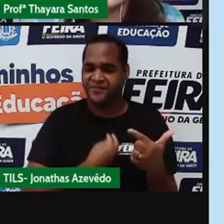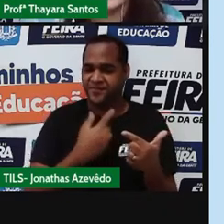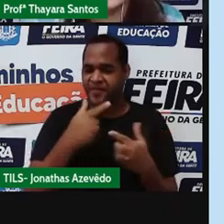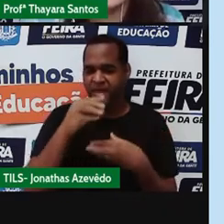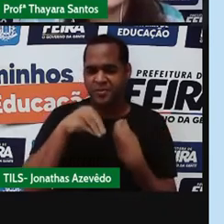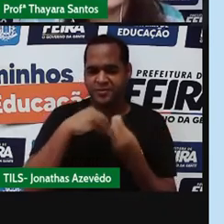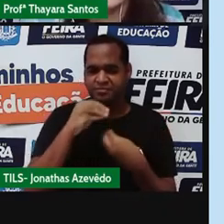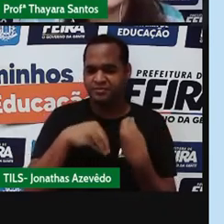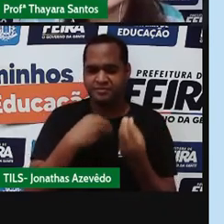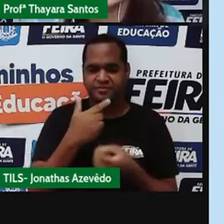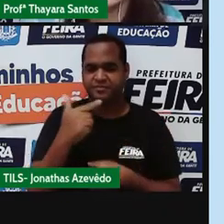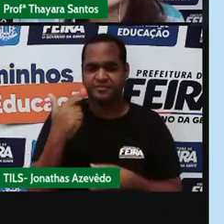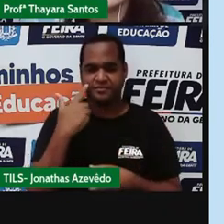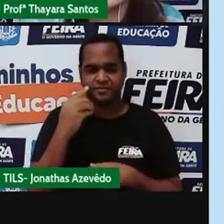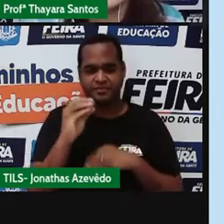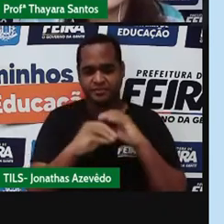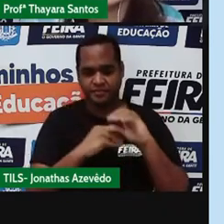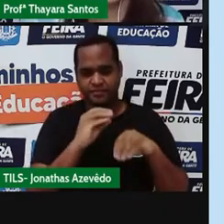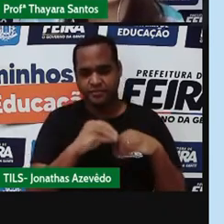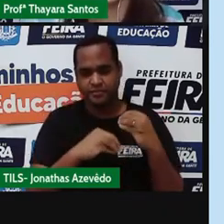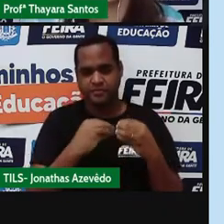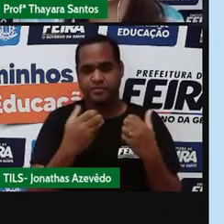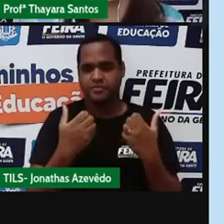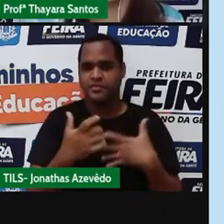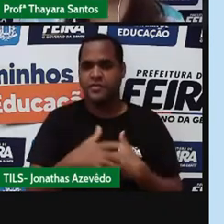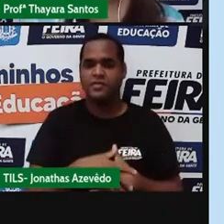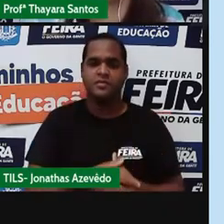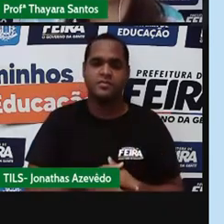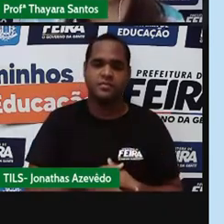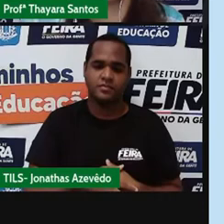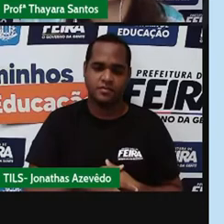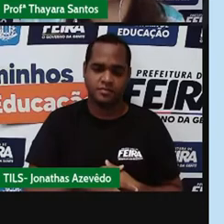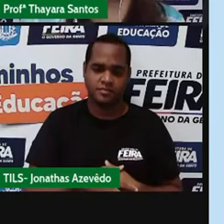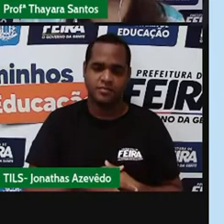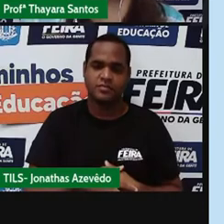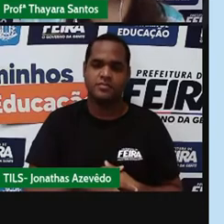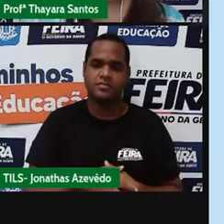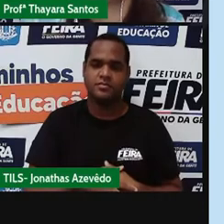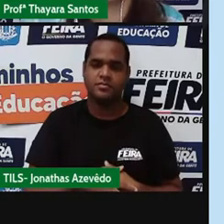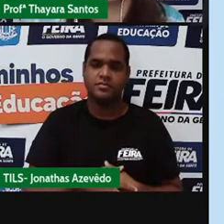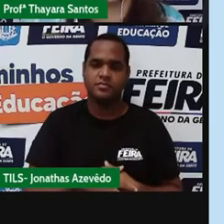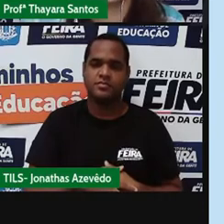mistura aqui. Vou devolver cada um para o seu lugar. Vou pegar outro nitrogênio.